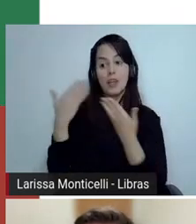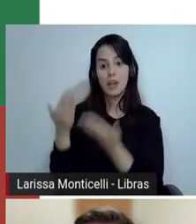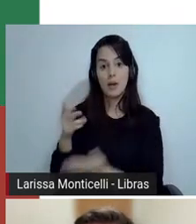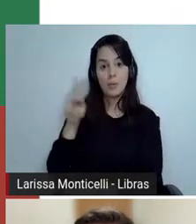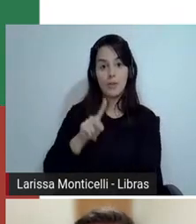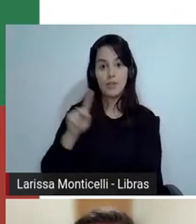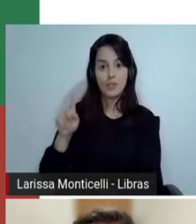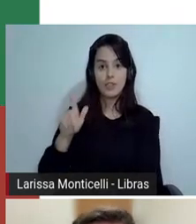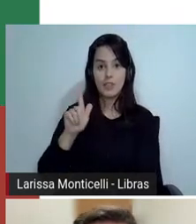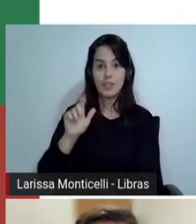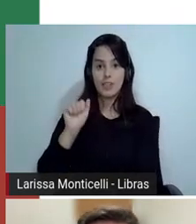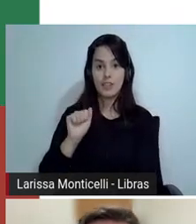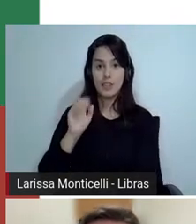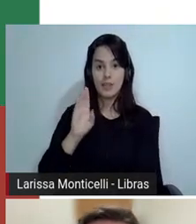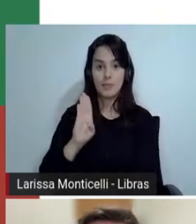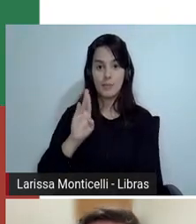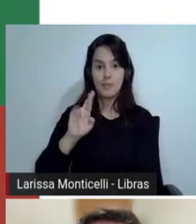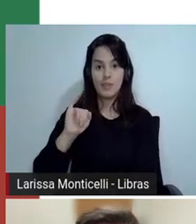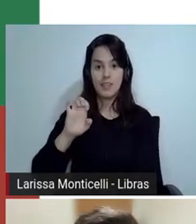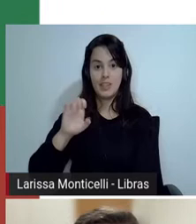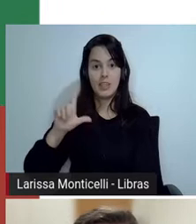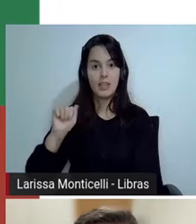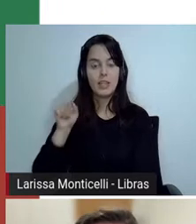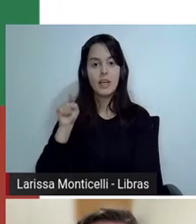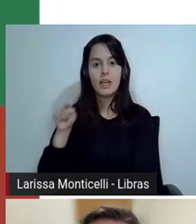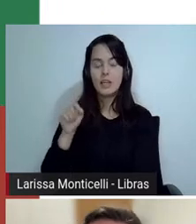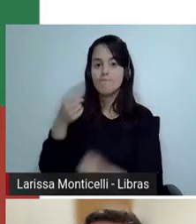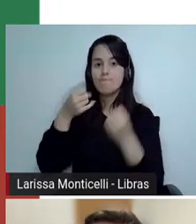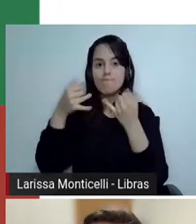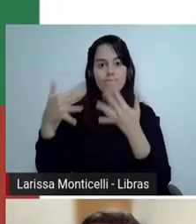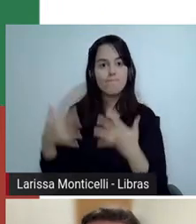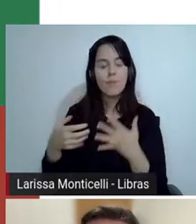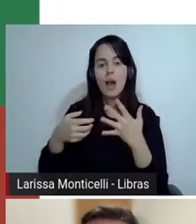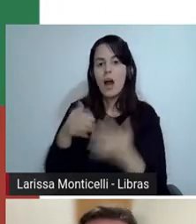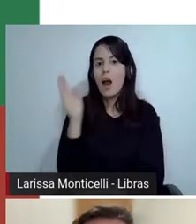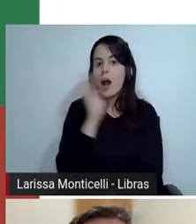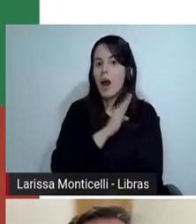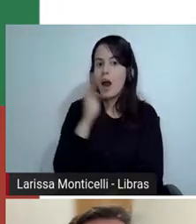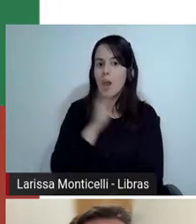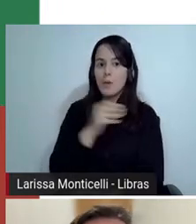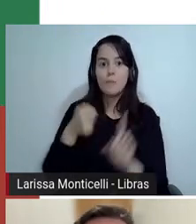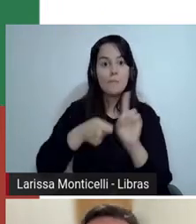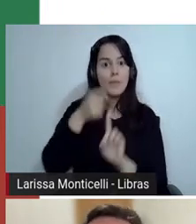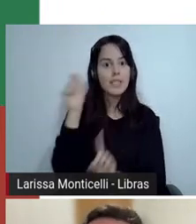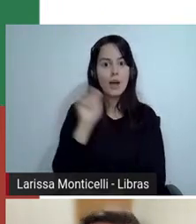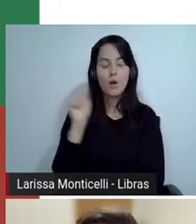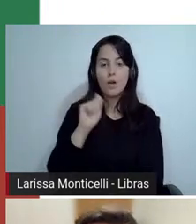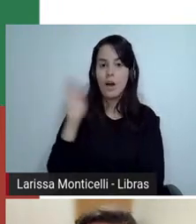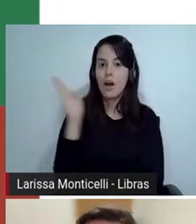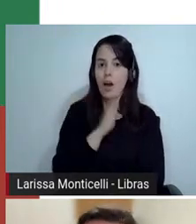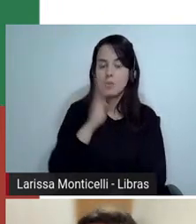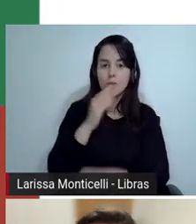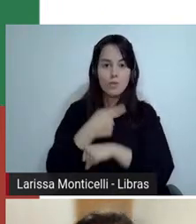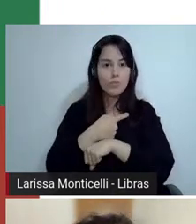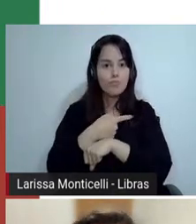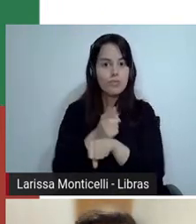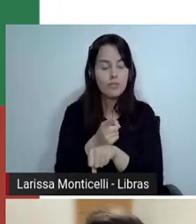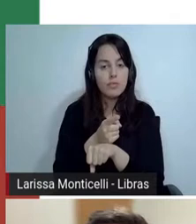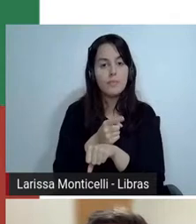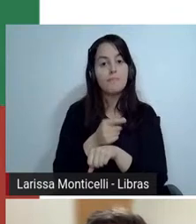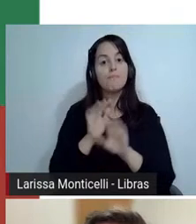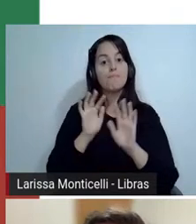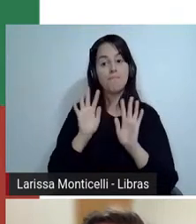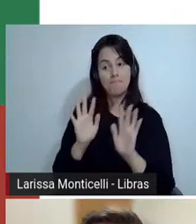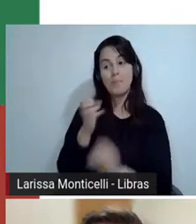Gabriela de Domênico disse que agosto passou num pulo. Que bom, Gabriela, porque apesar de... Olha só, agora é o